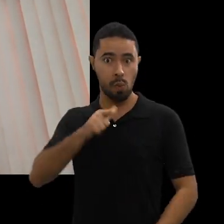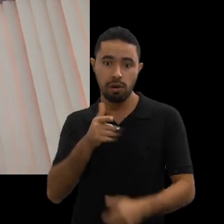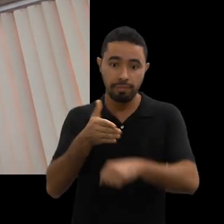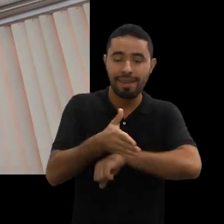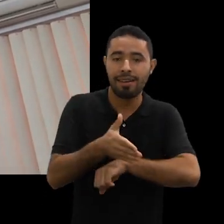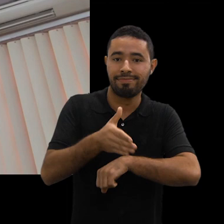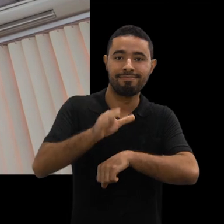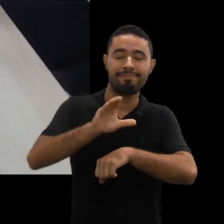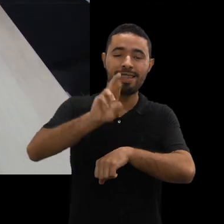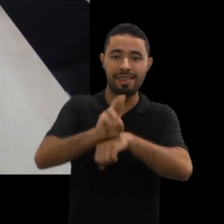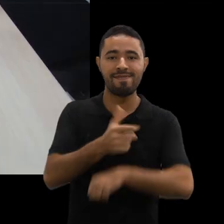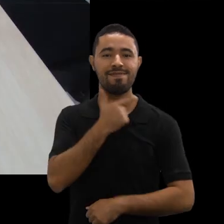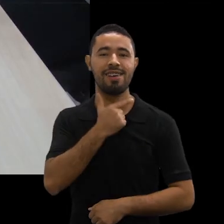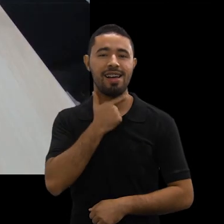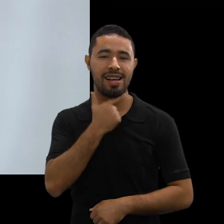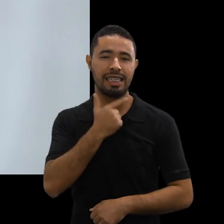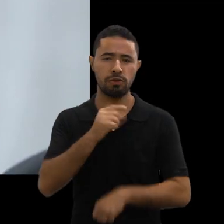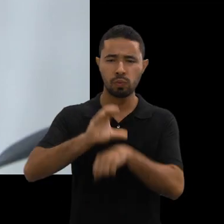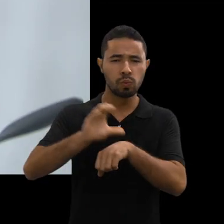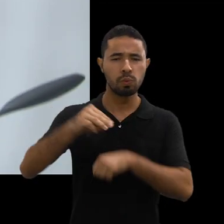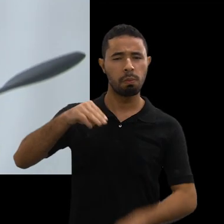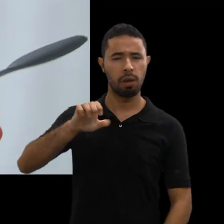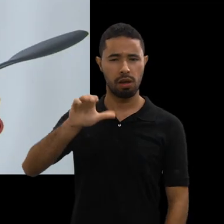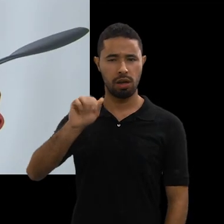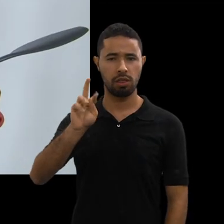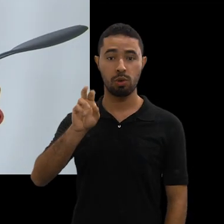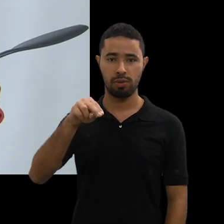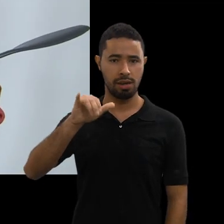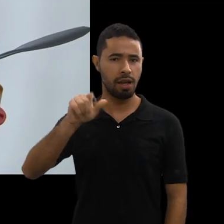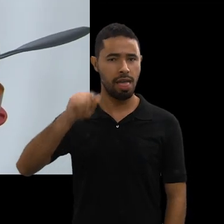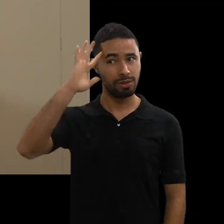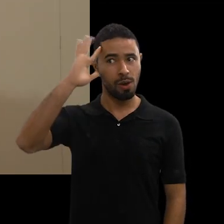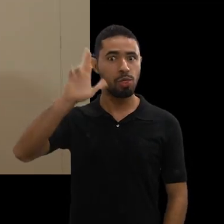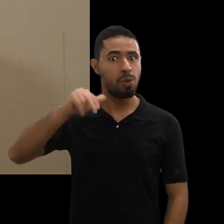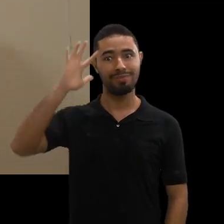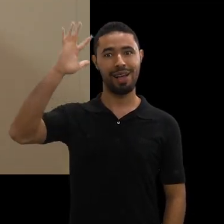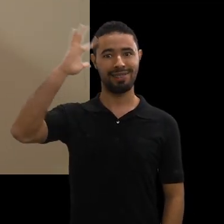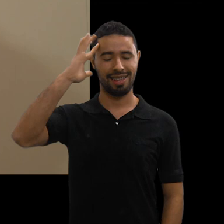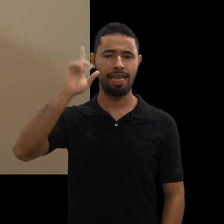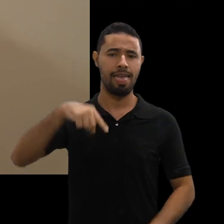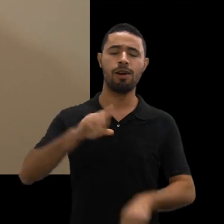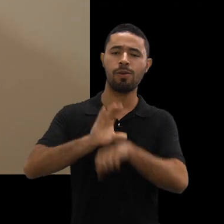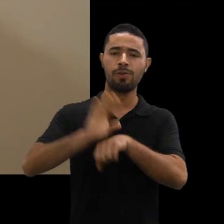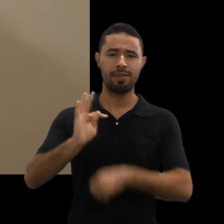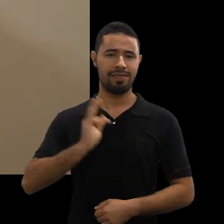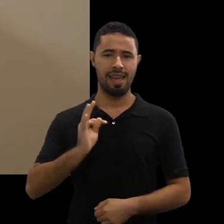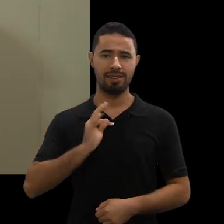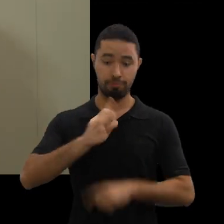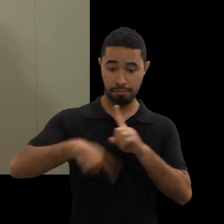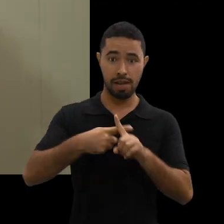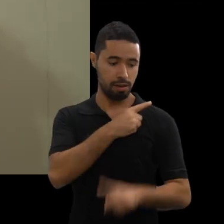cotista e consegui entrar no curso de mecatrônica, que era um curso que eu nunca poderia ter. É um ensino técnico junto com um ensino médio.